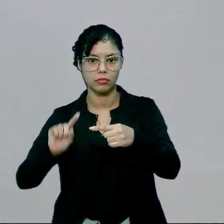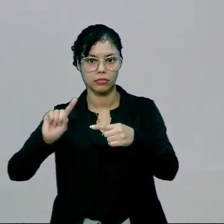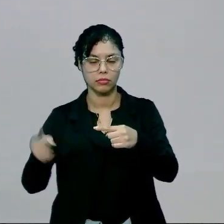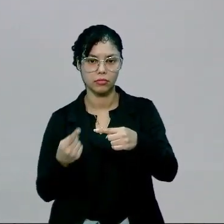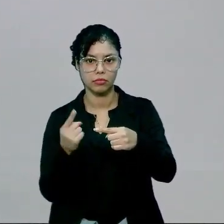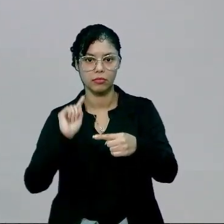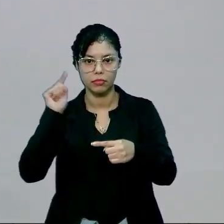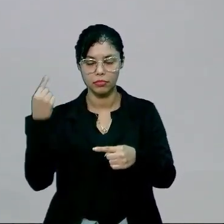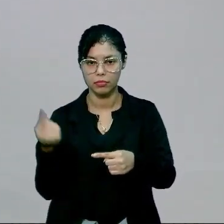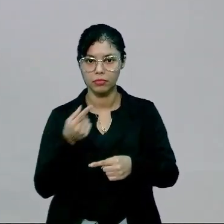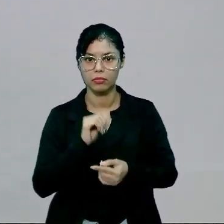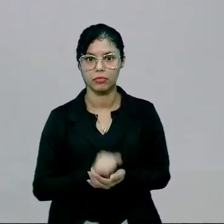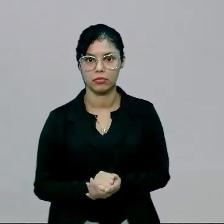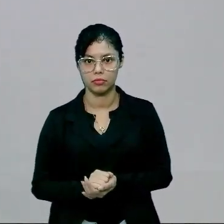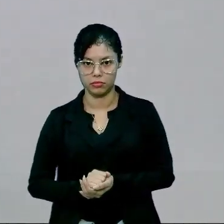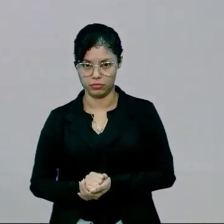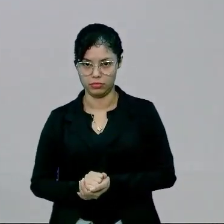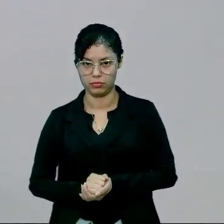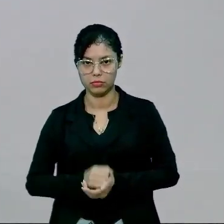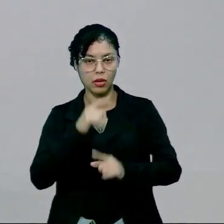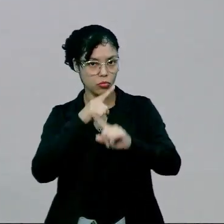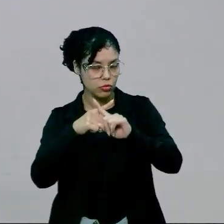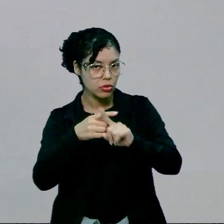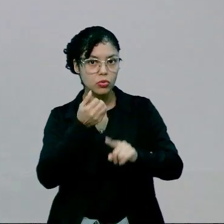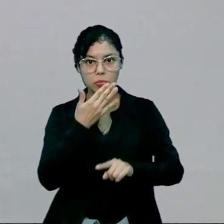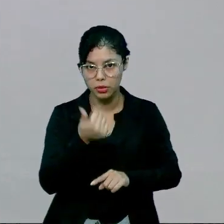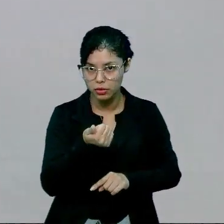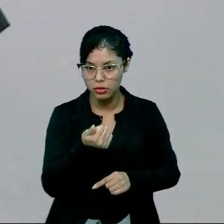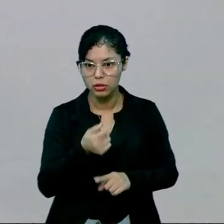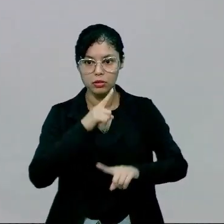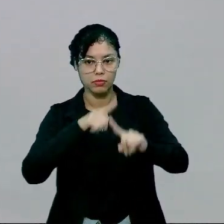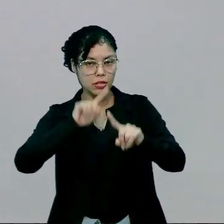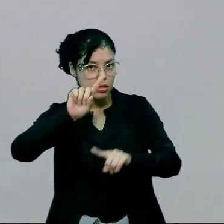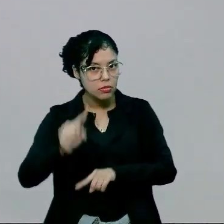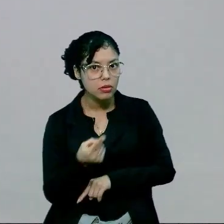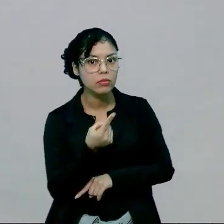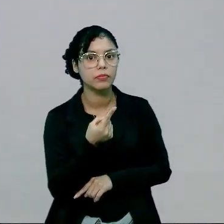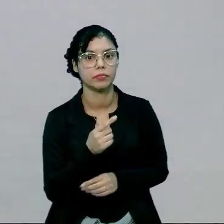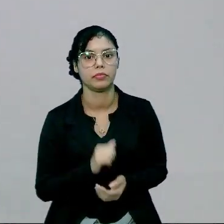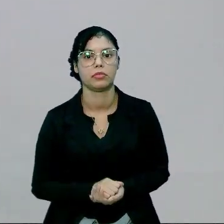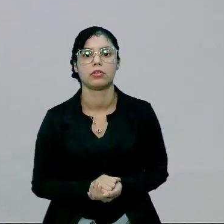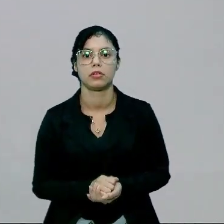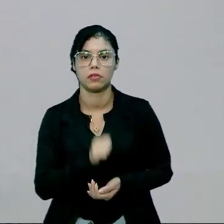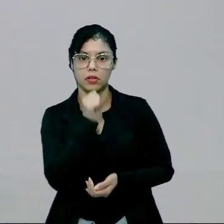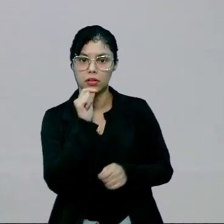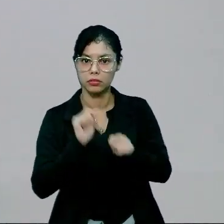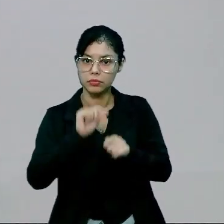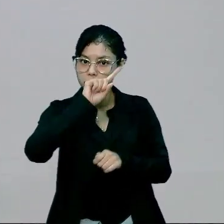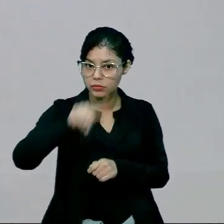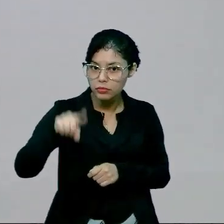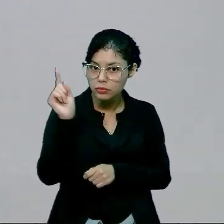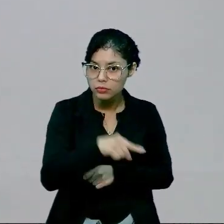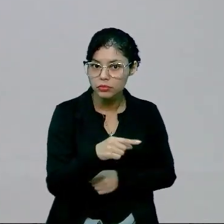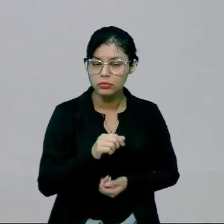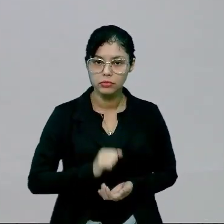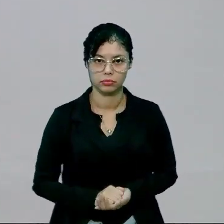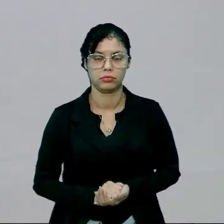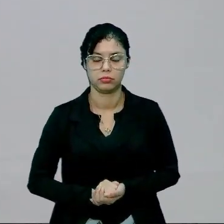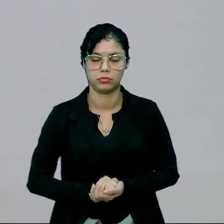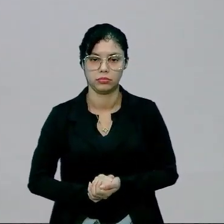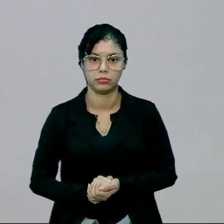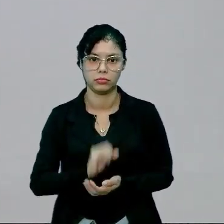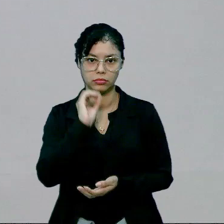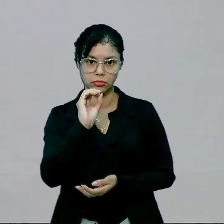mil, aquele desenho ali é uma multiplicação, tudo bem? Vezes mil. E aí a gente faz o cancelamento dos zeros,